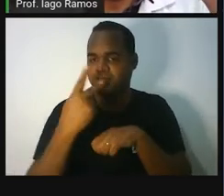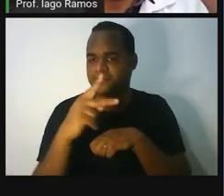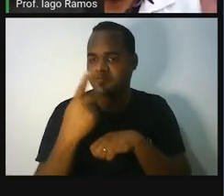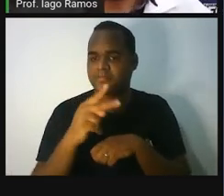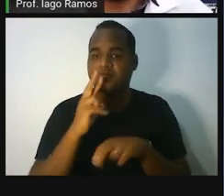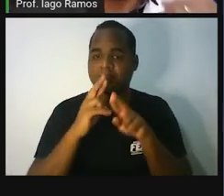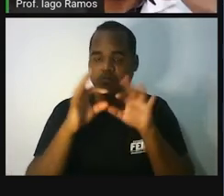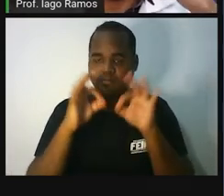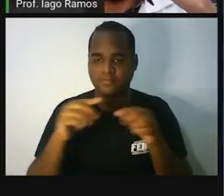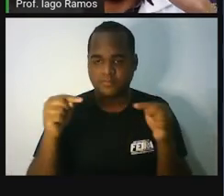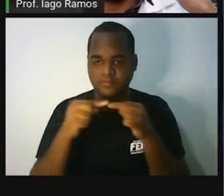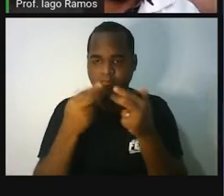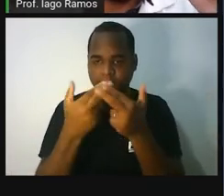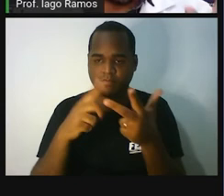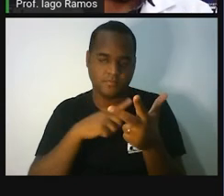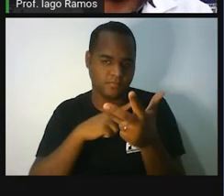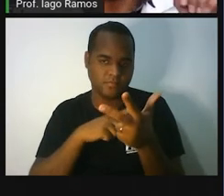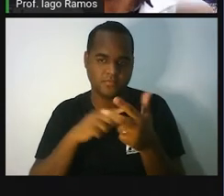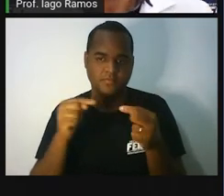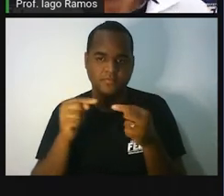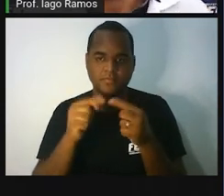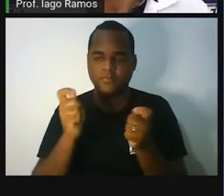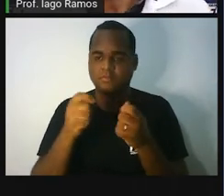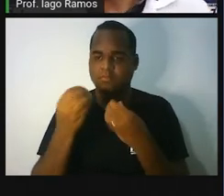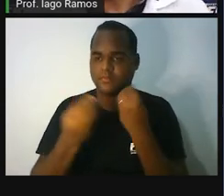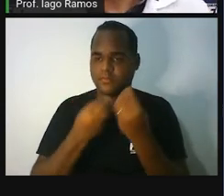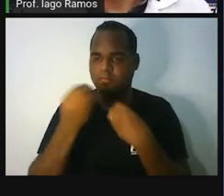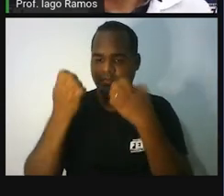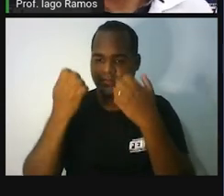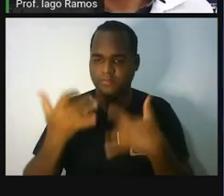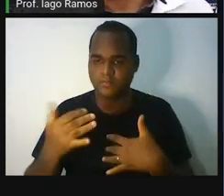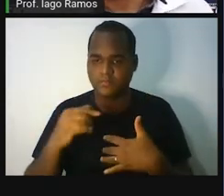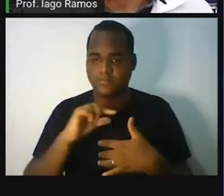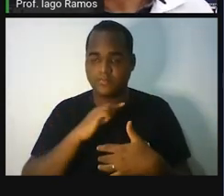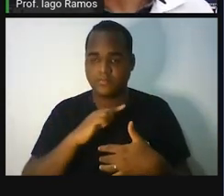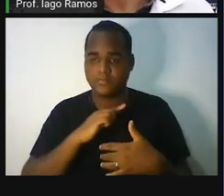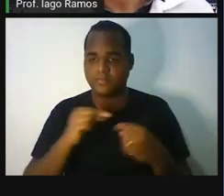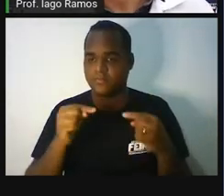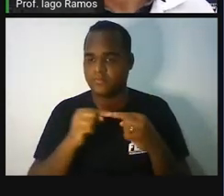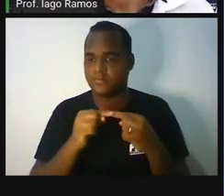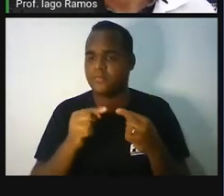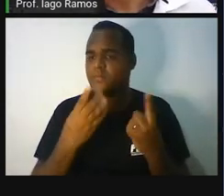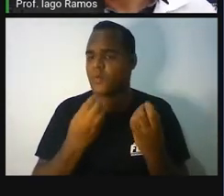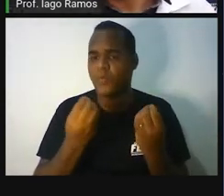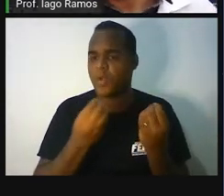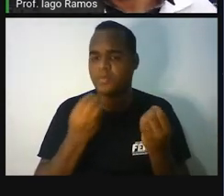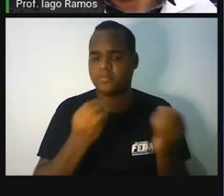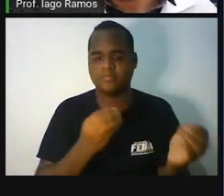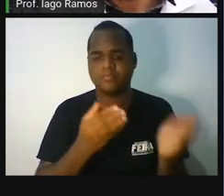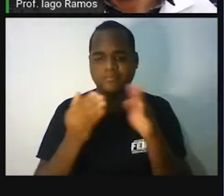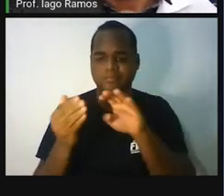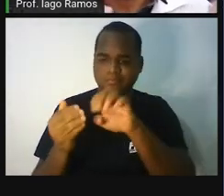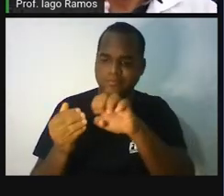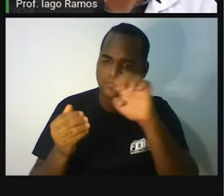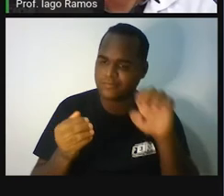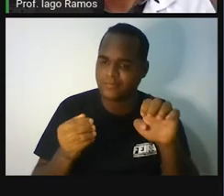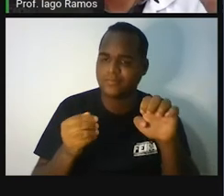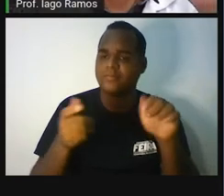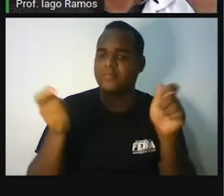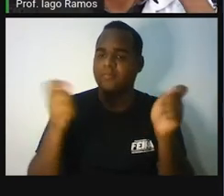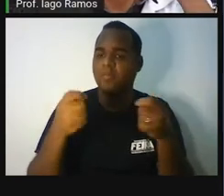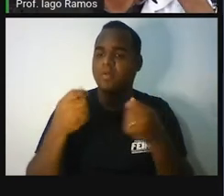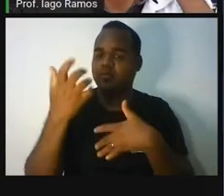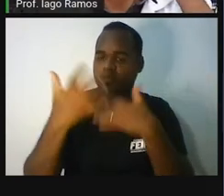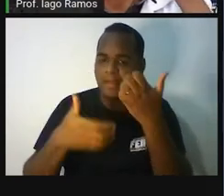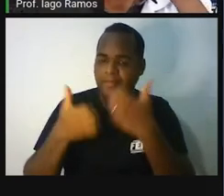direito e duplica esse peso, essa massa, o que é você vai ter que fazer do outro lado, lá no lado esquerdo, para que os